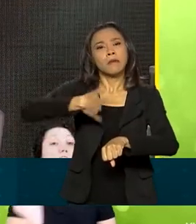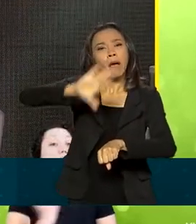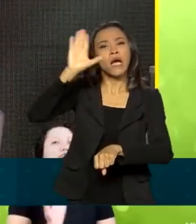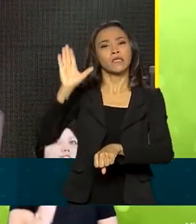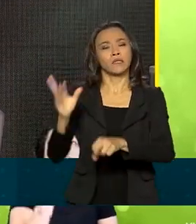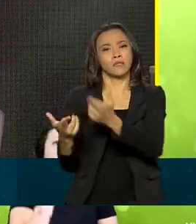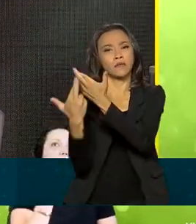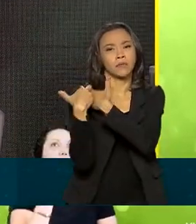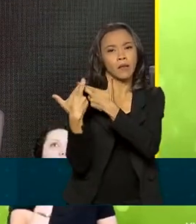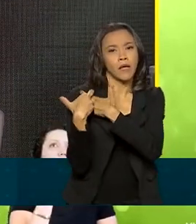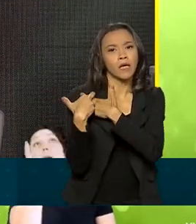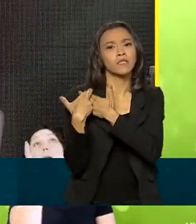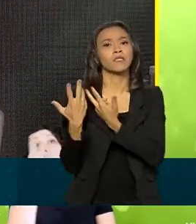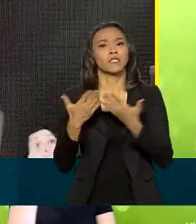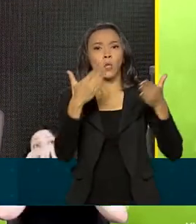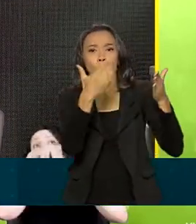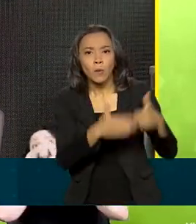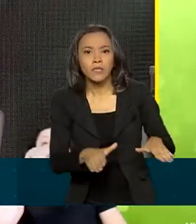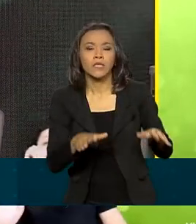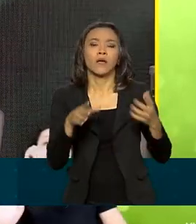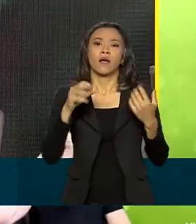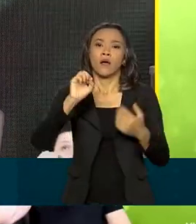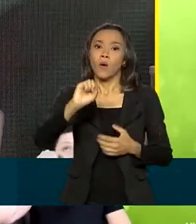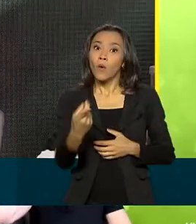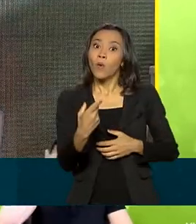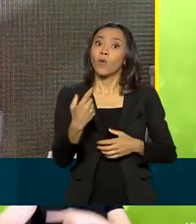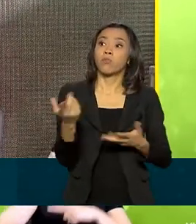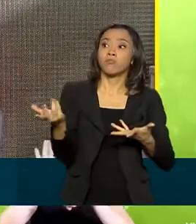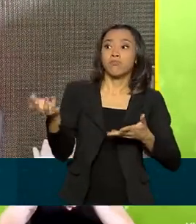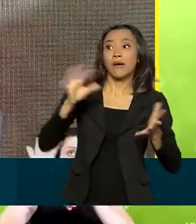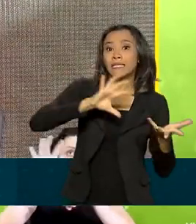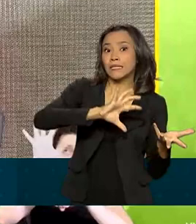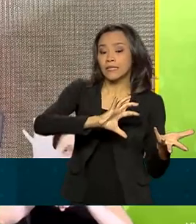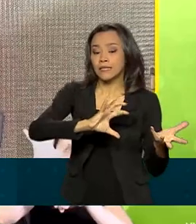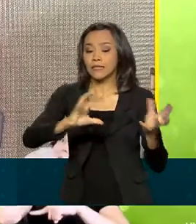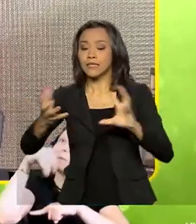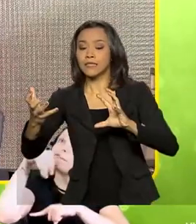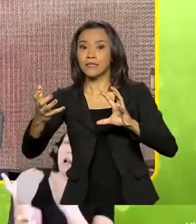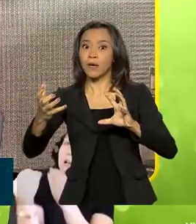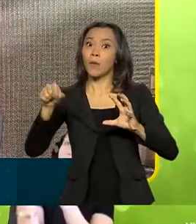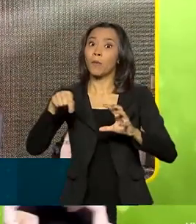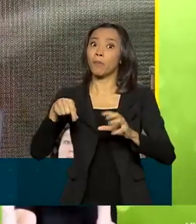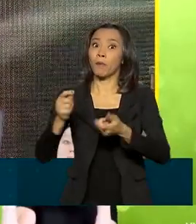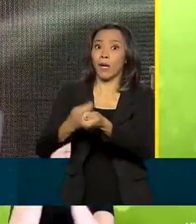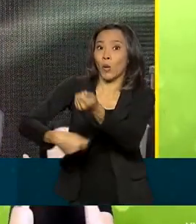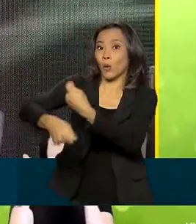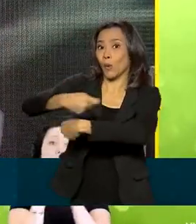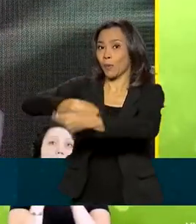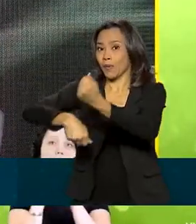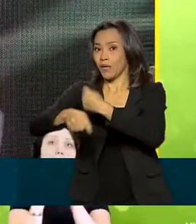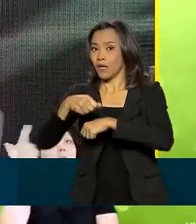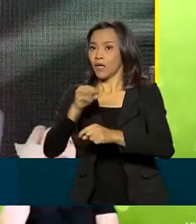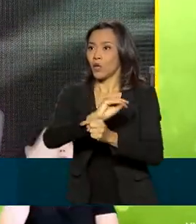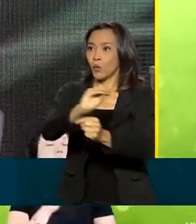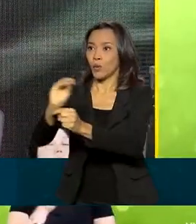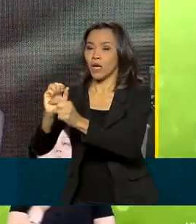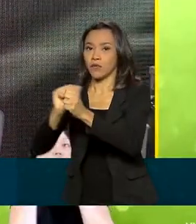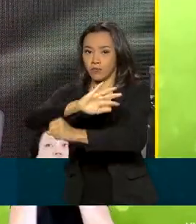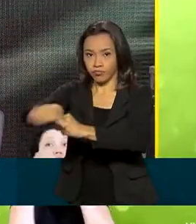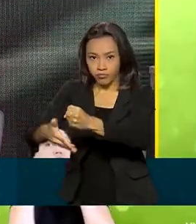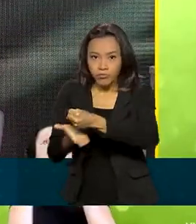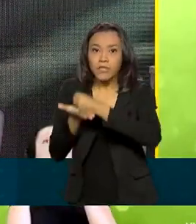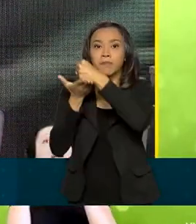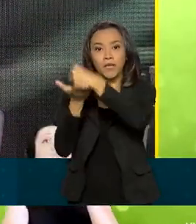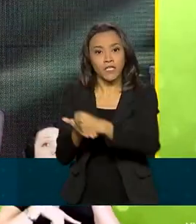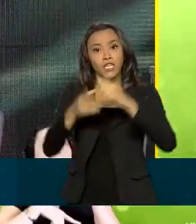compensar ou de financiar uma transição para uma economia verde que gere novos empregos e que reduza emissões.